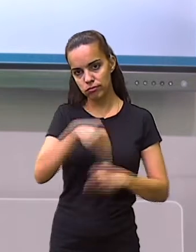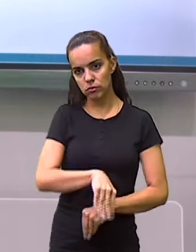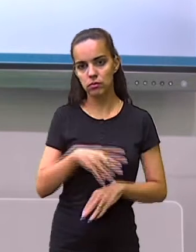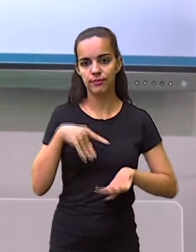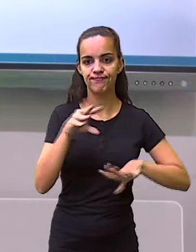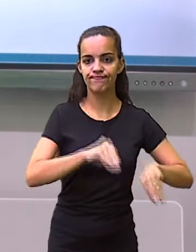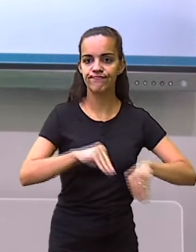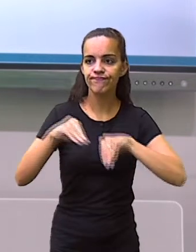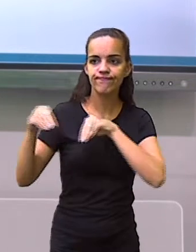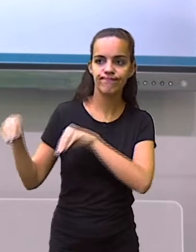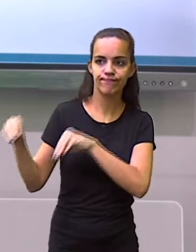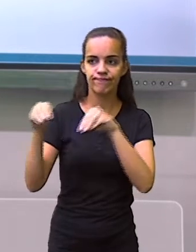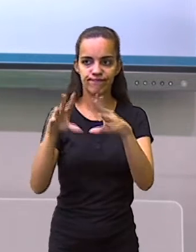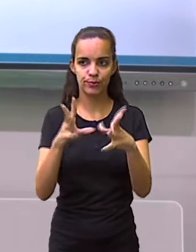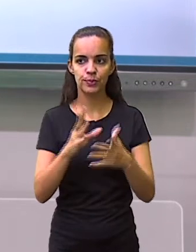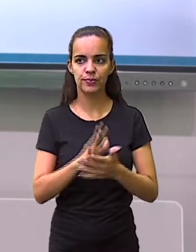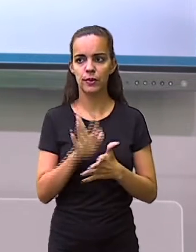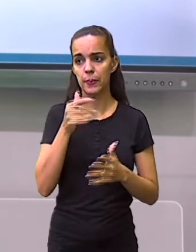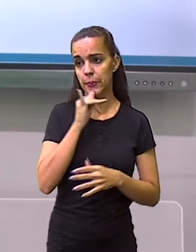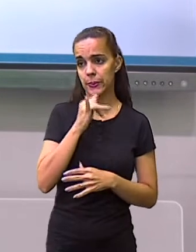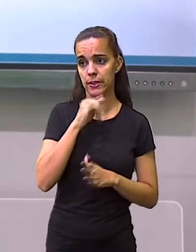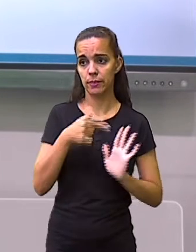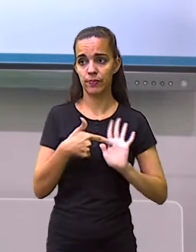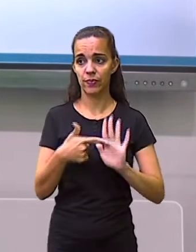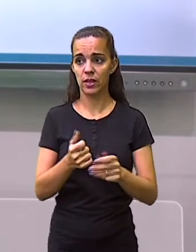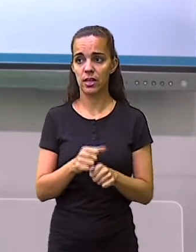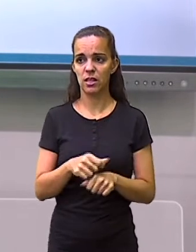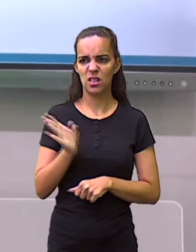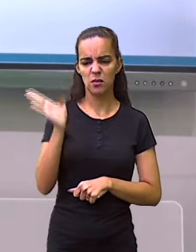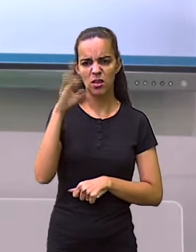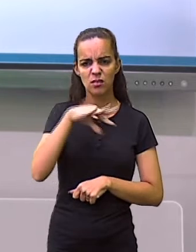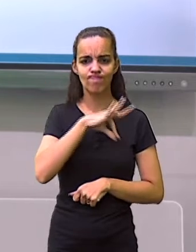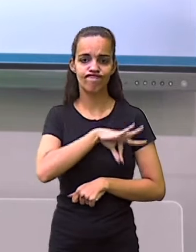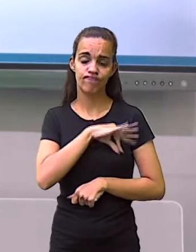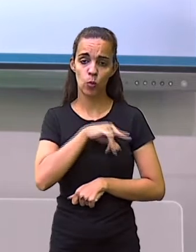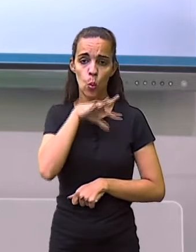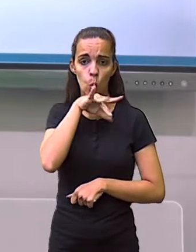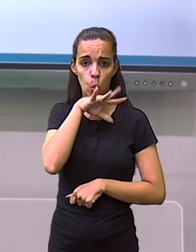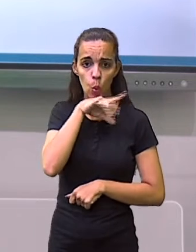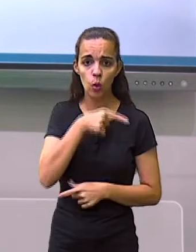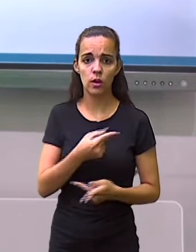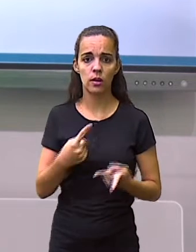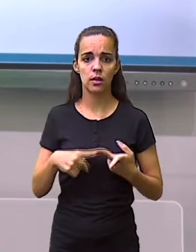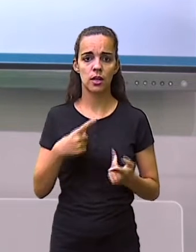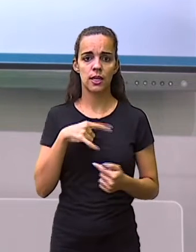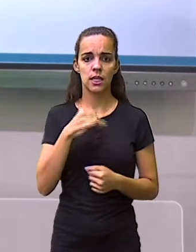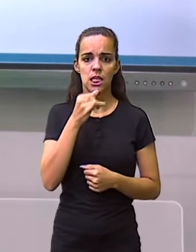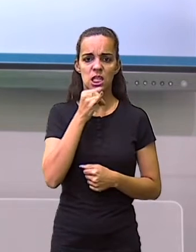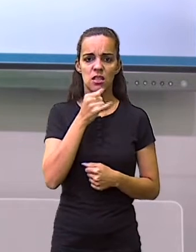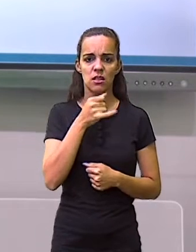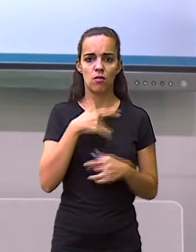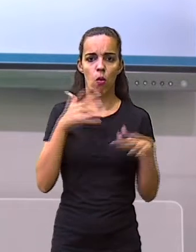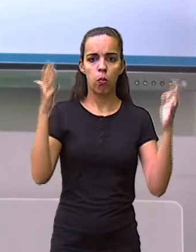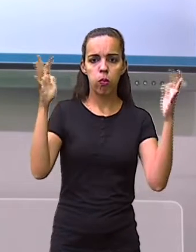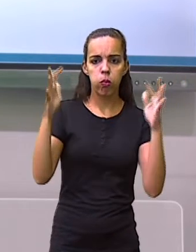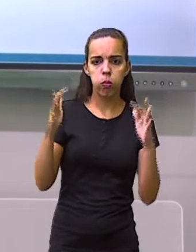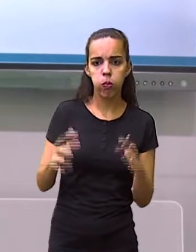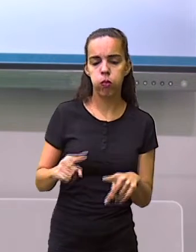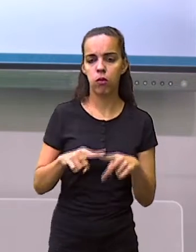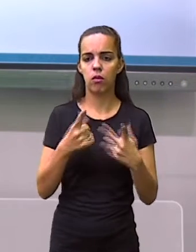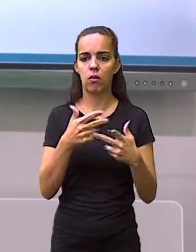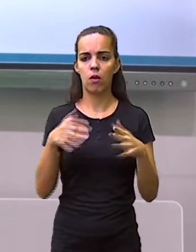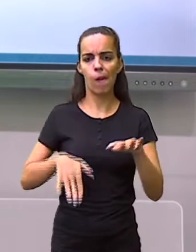Podemos citar alguns exemplos como a má remuneração, os desastres naturais,